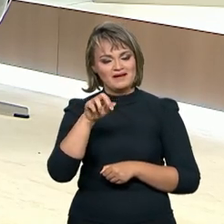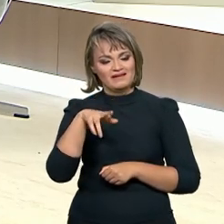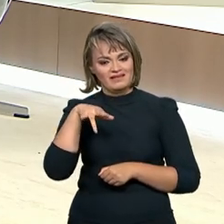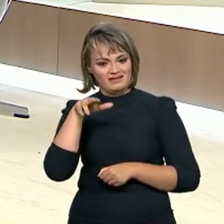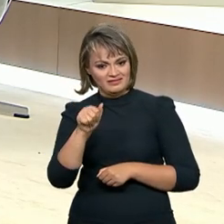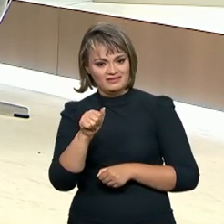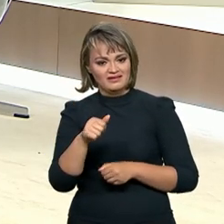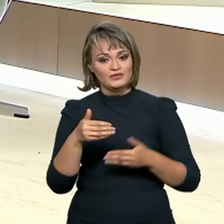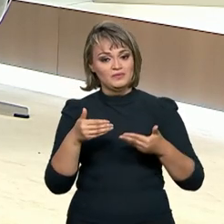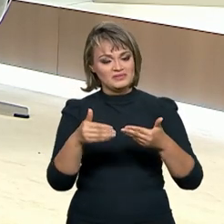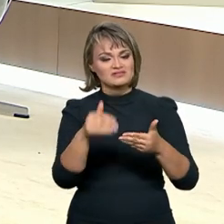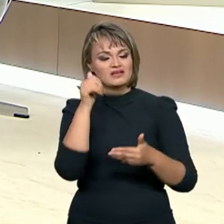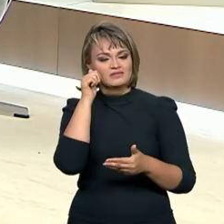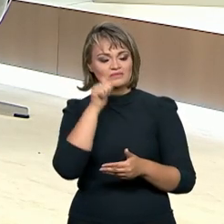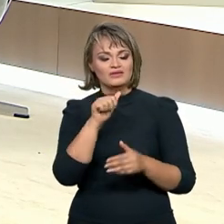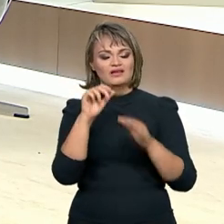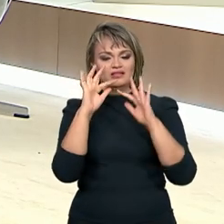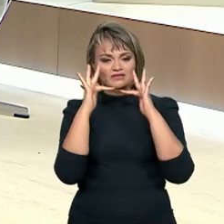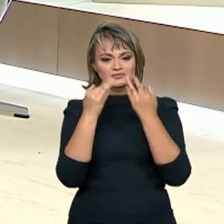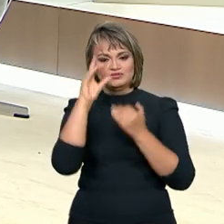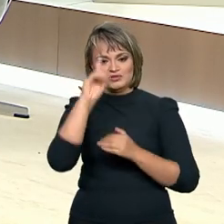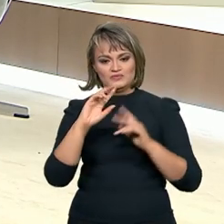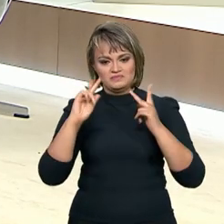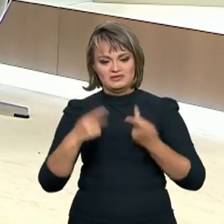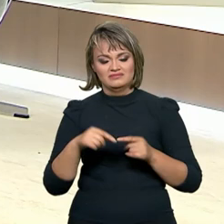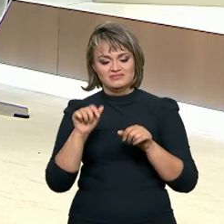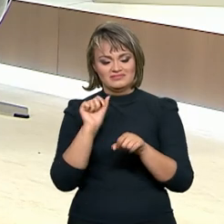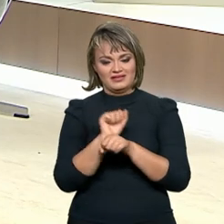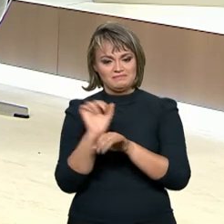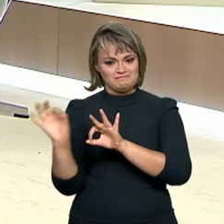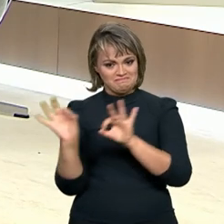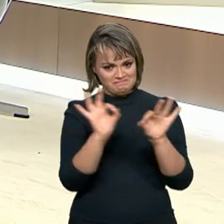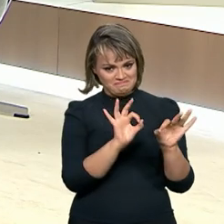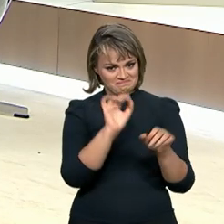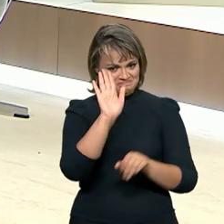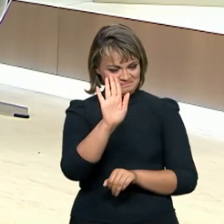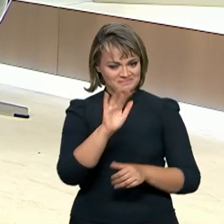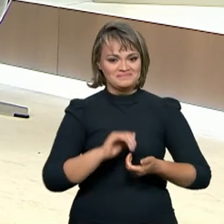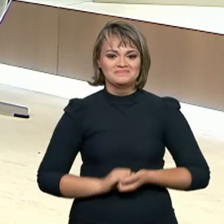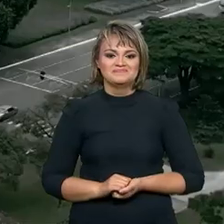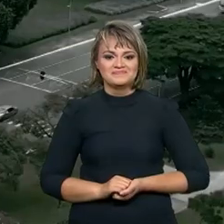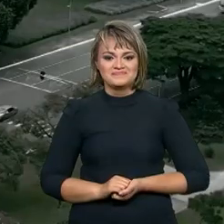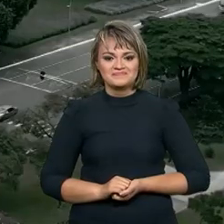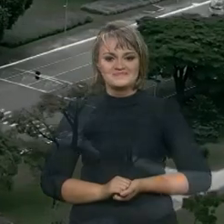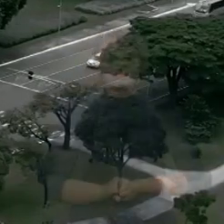Nérios, do Ministério da Mulher, Família e Direitos Humanos, aqui no Brasil em Pauta. Não saia daí.